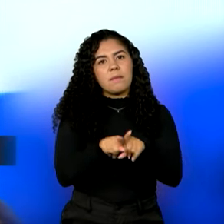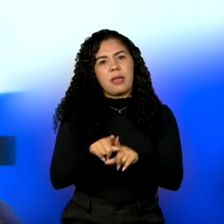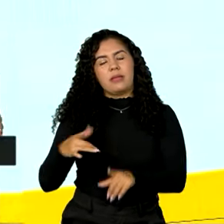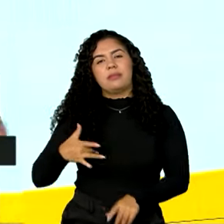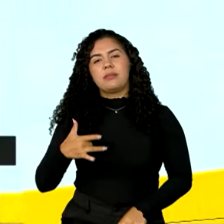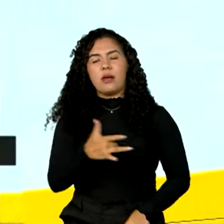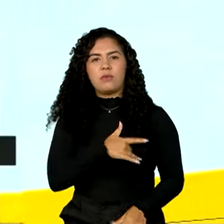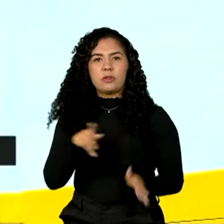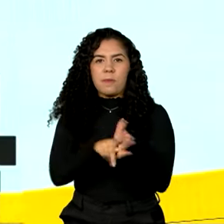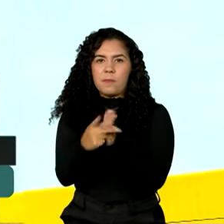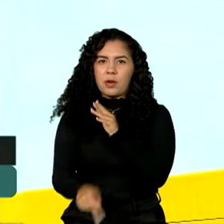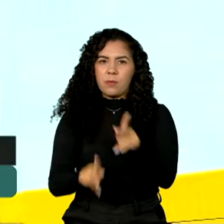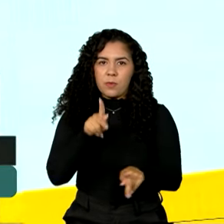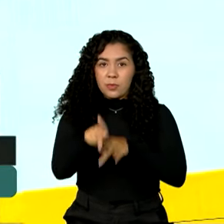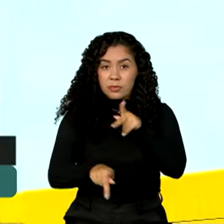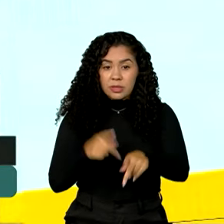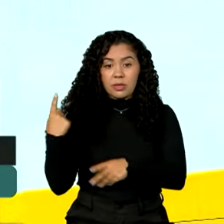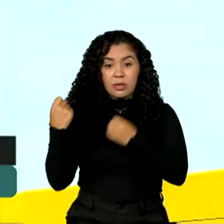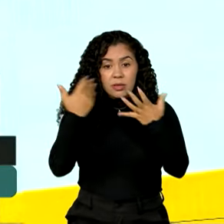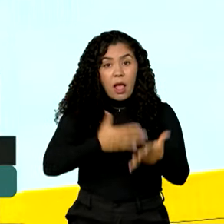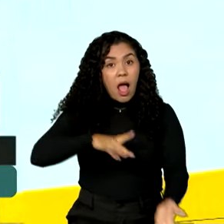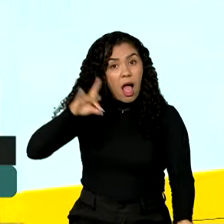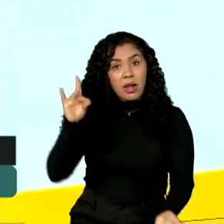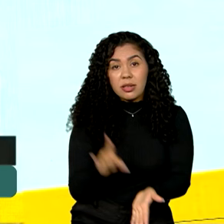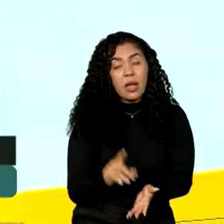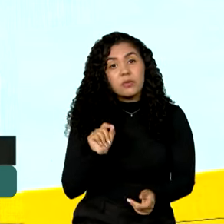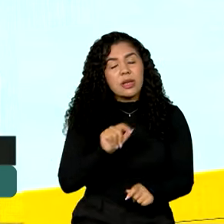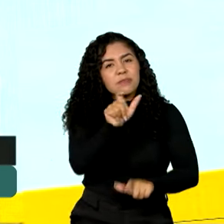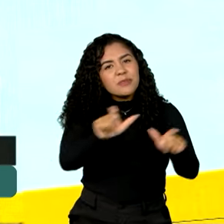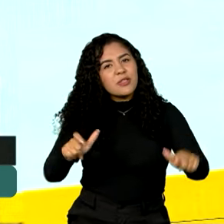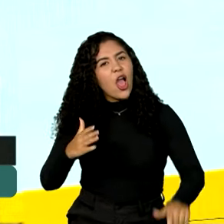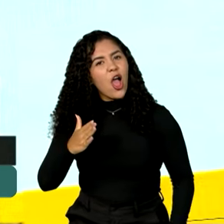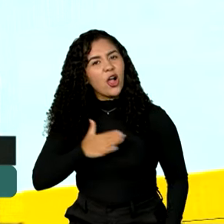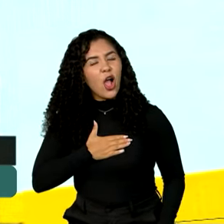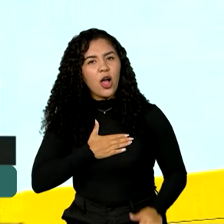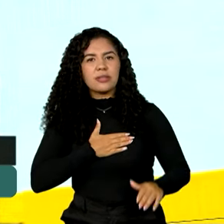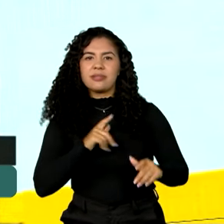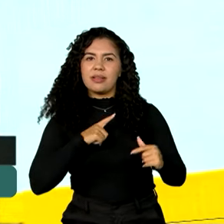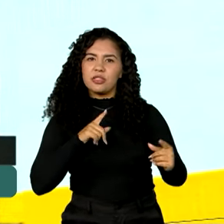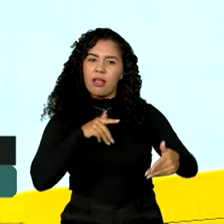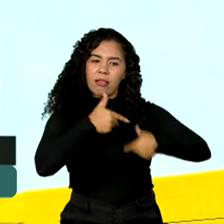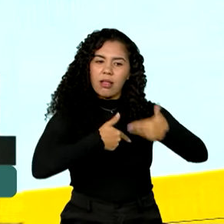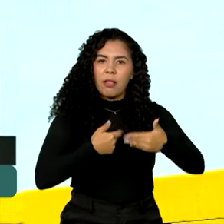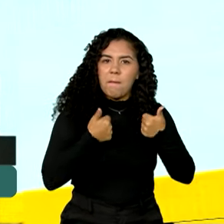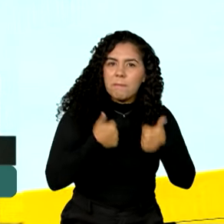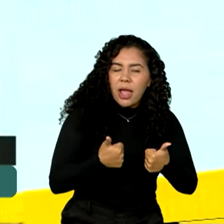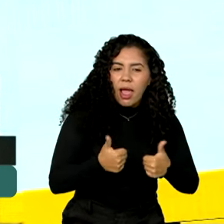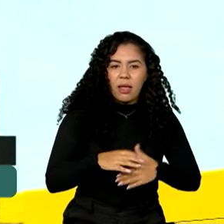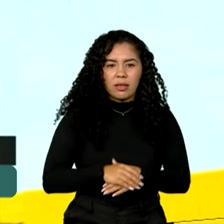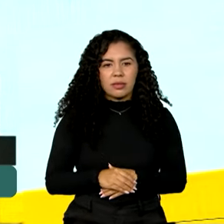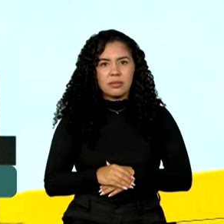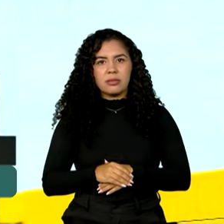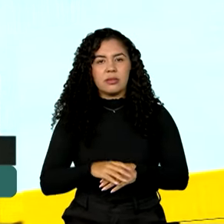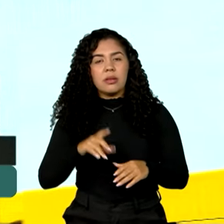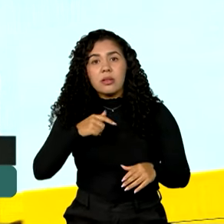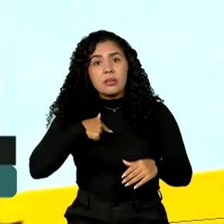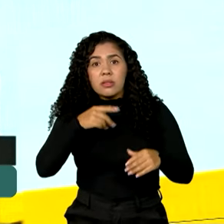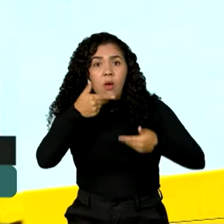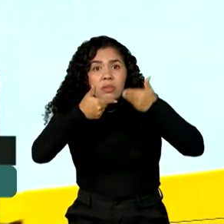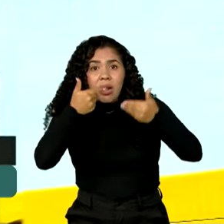população. A realidade é que as pessoas gostam, sabe, de ser bem tratadas. As pessoas não se tratam porque não podem.